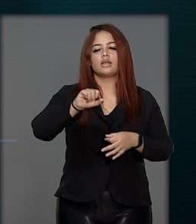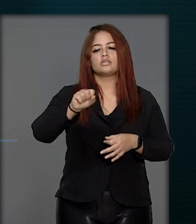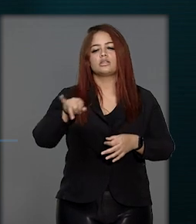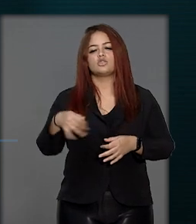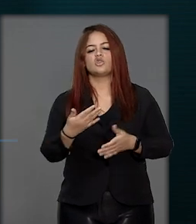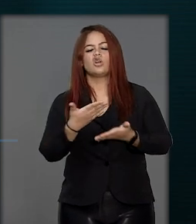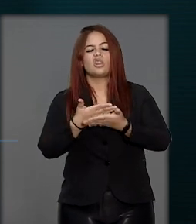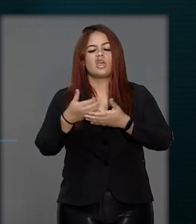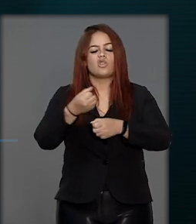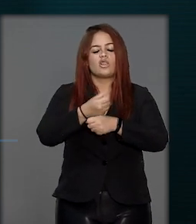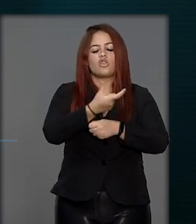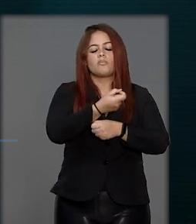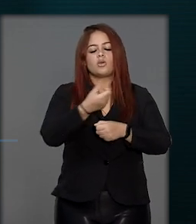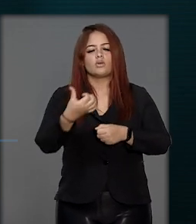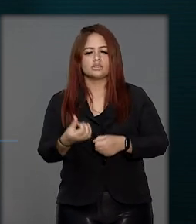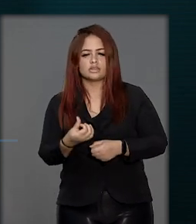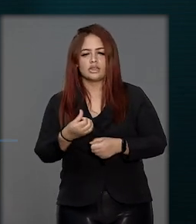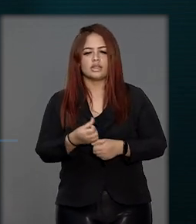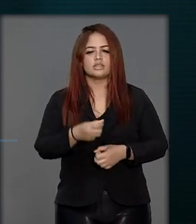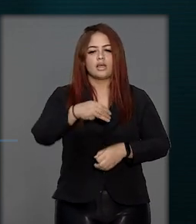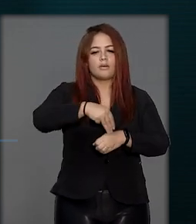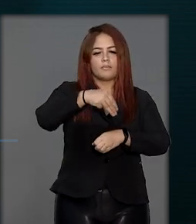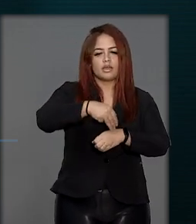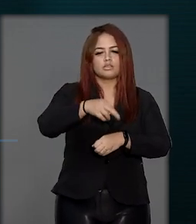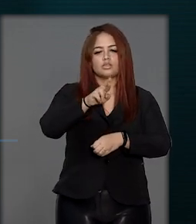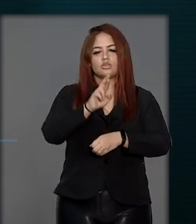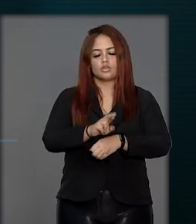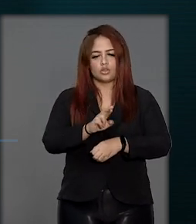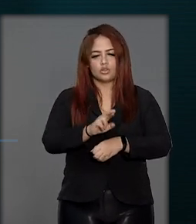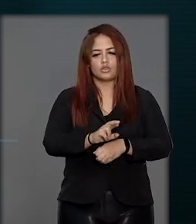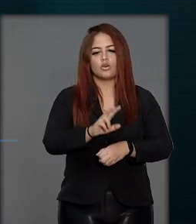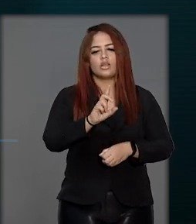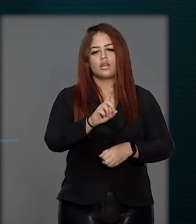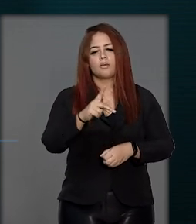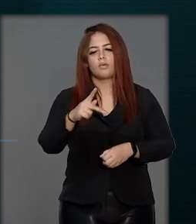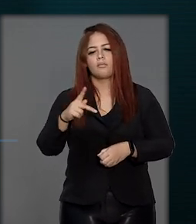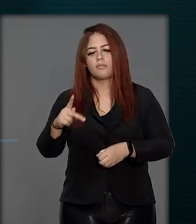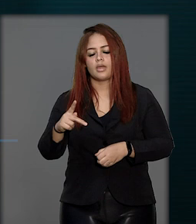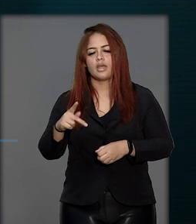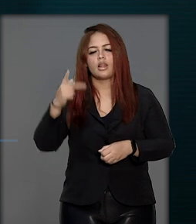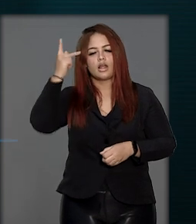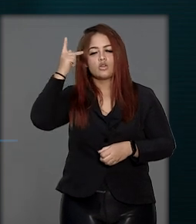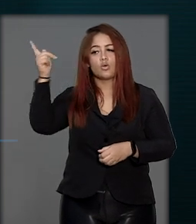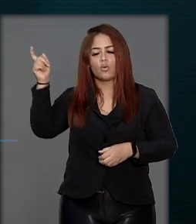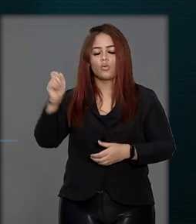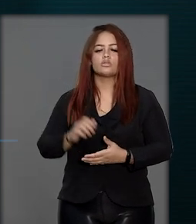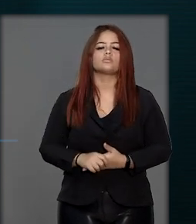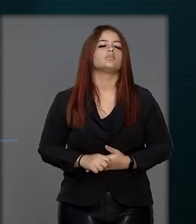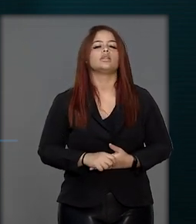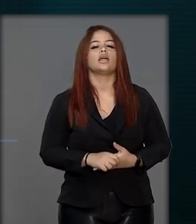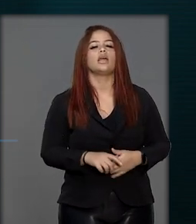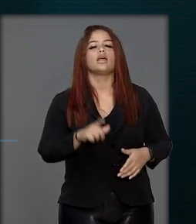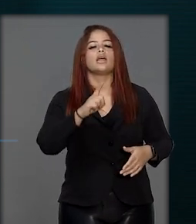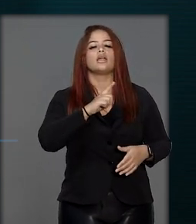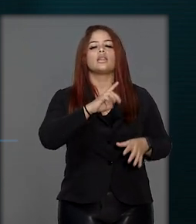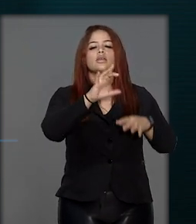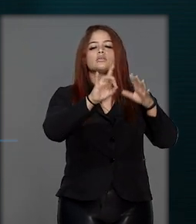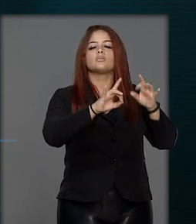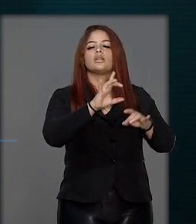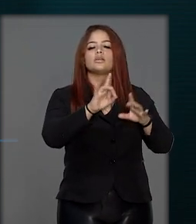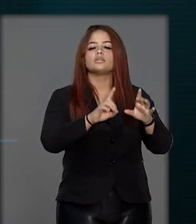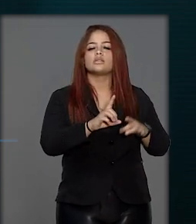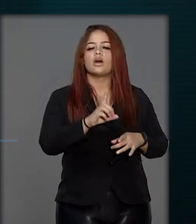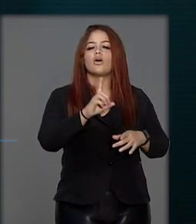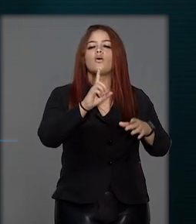2006. Mestre e doutora em Direito Processual pela Universidade de São Paulo, tem especialização em Direito